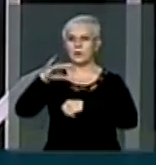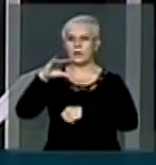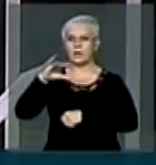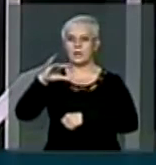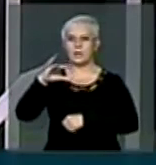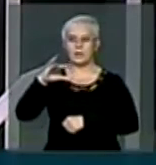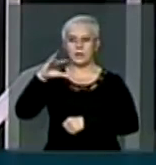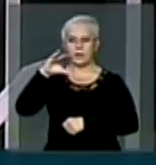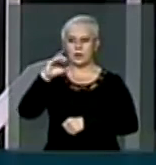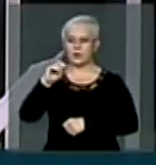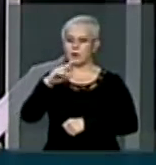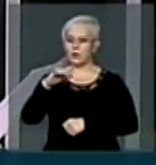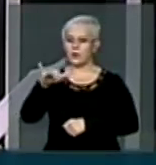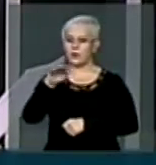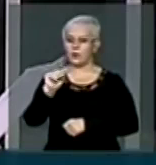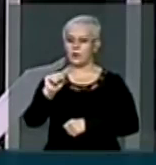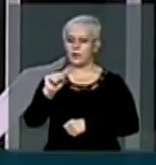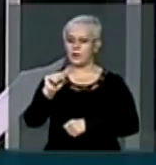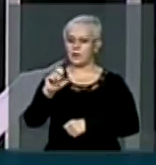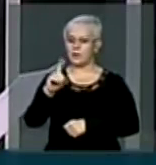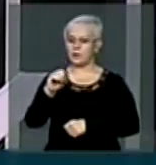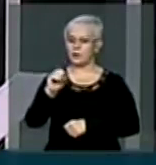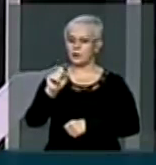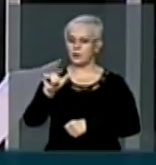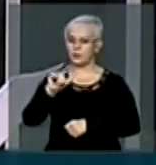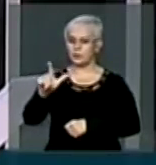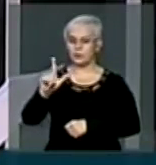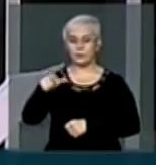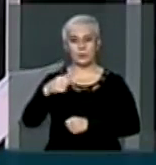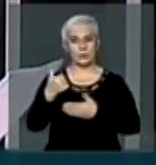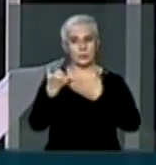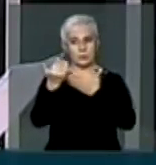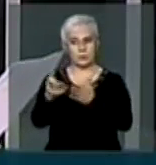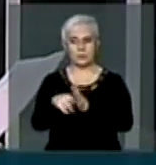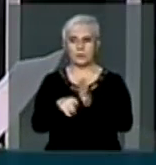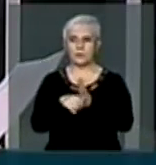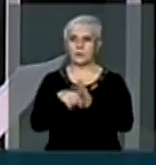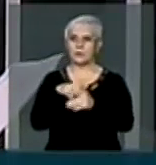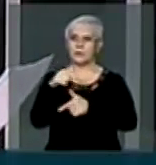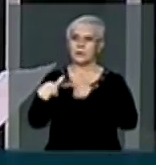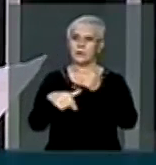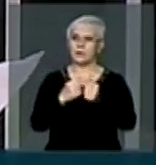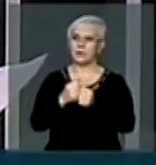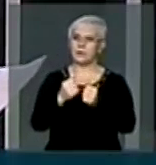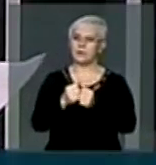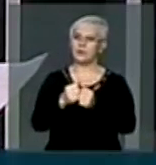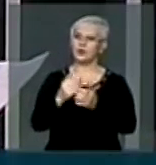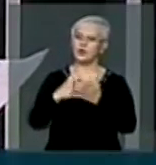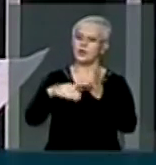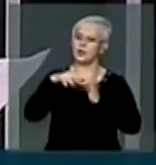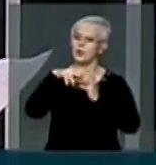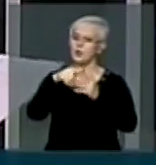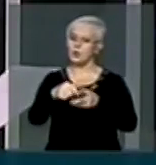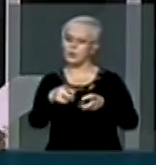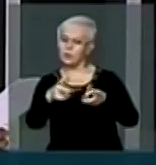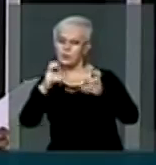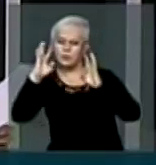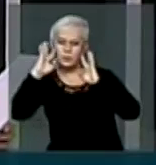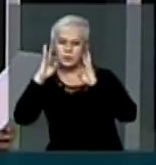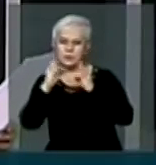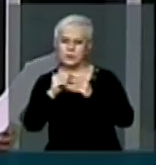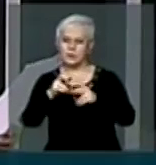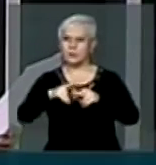Importante valorizarmos esse prêmio, que é entregue para ações de reconhecimento internacional por sua